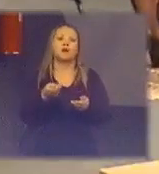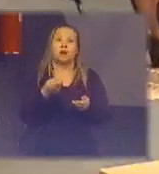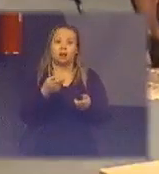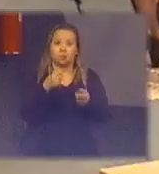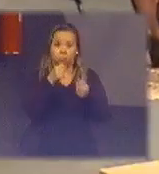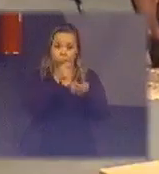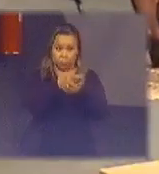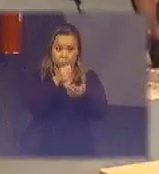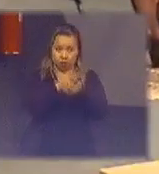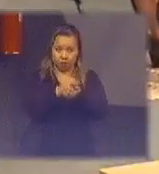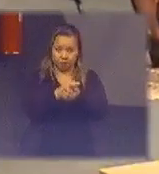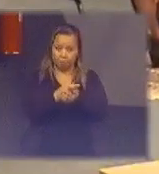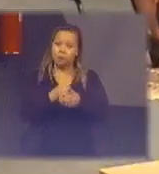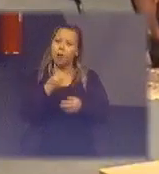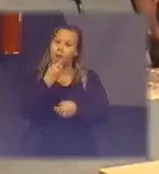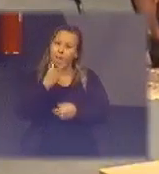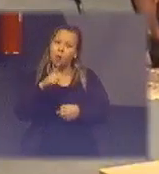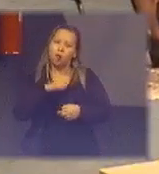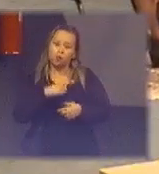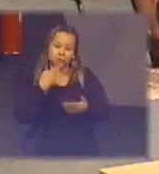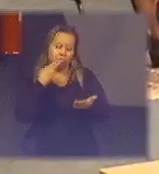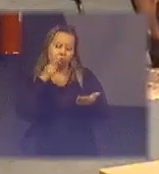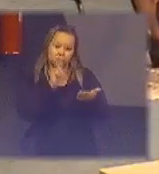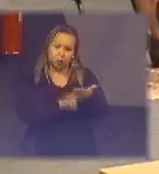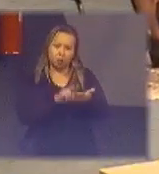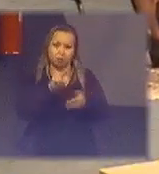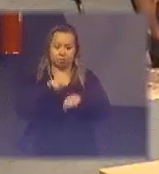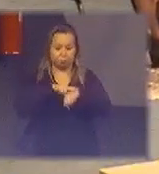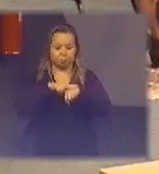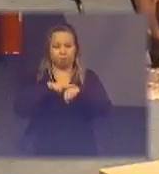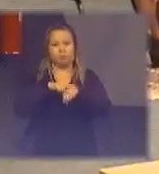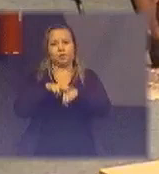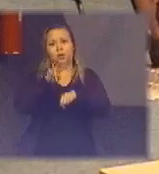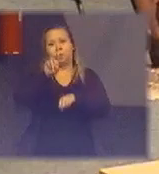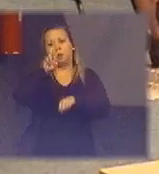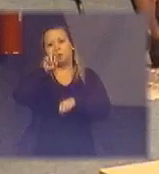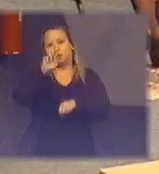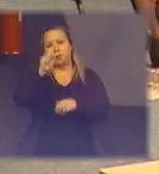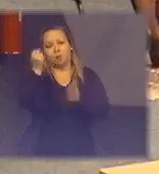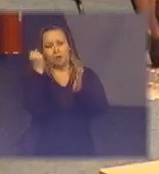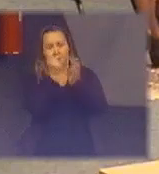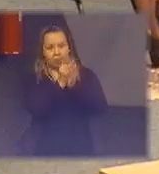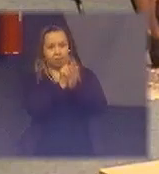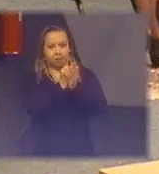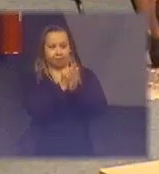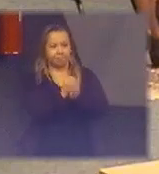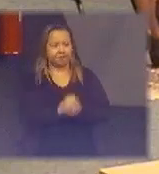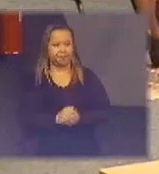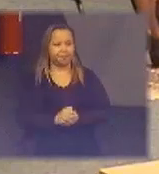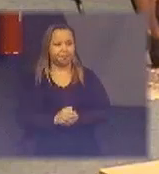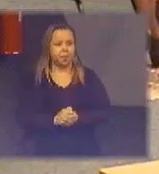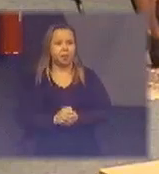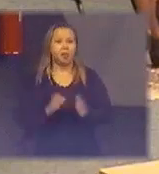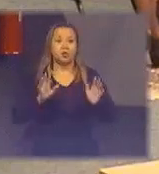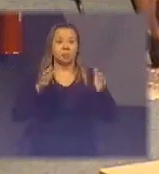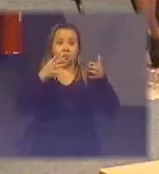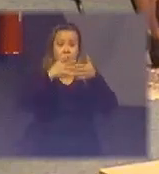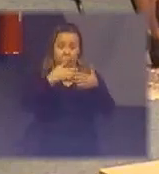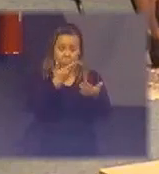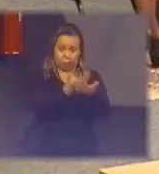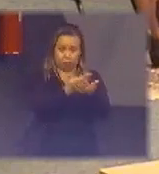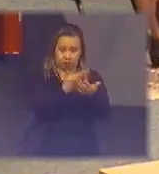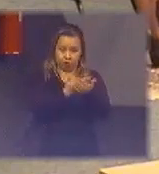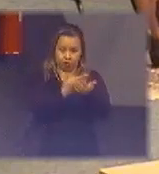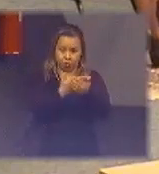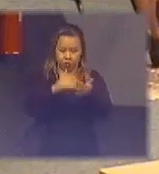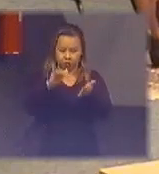sentido a BNT no Rio de Janeiro já cogitou isso várias vezes nas comissões de estudo uma delas que eu estou